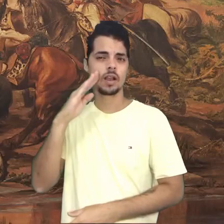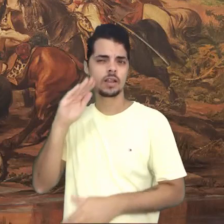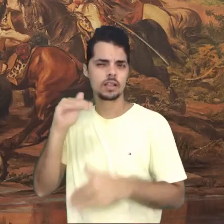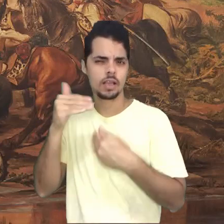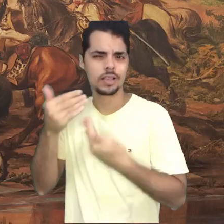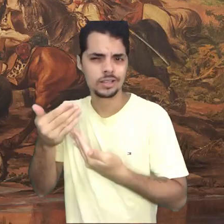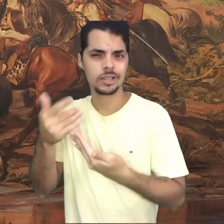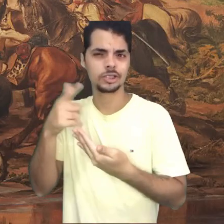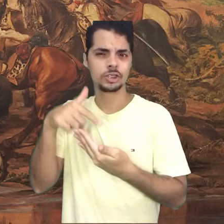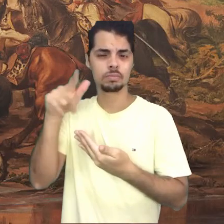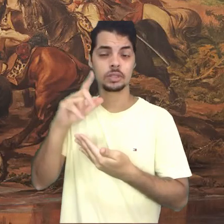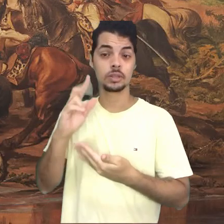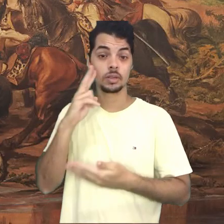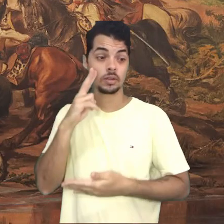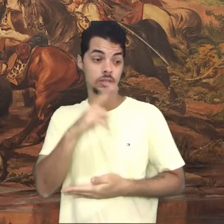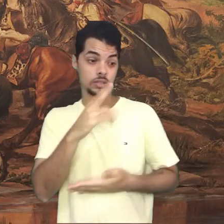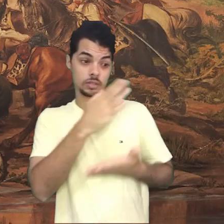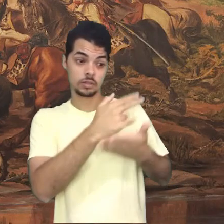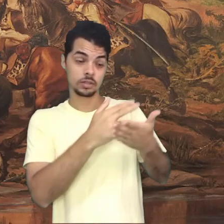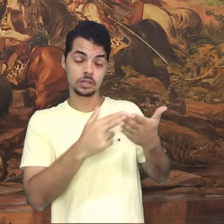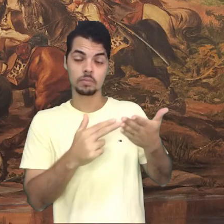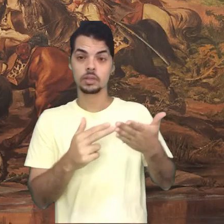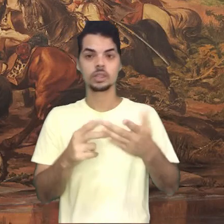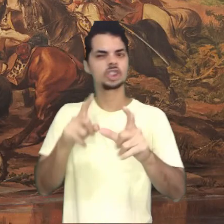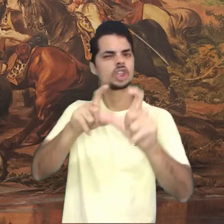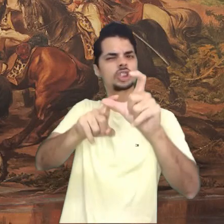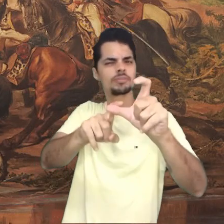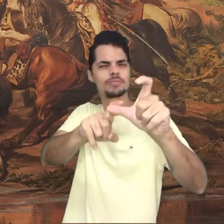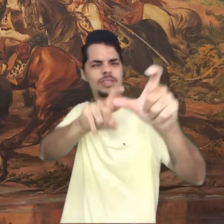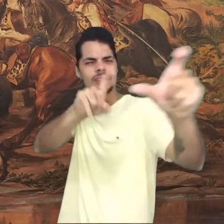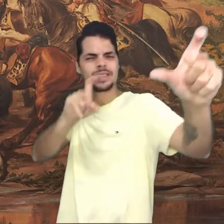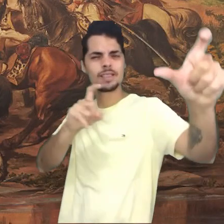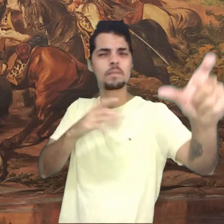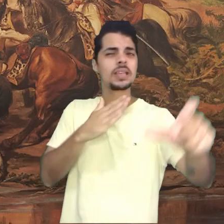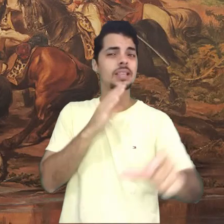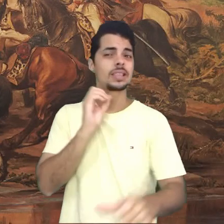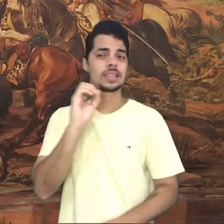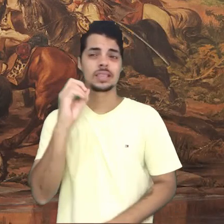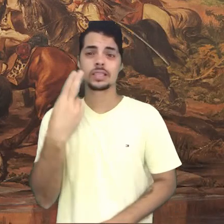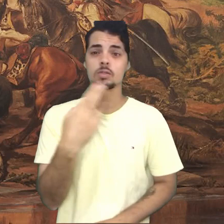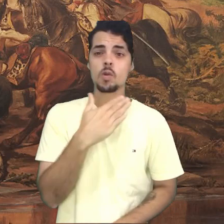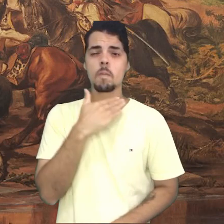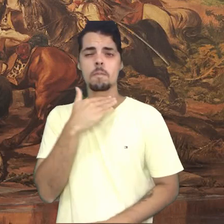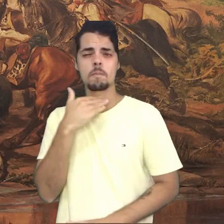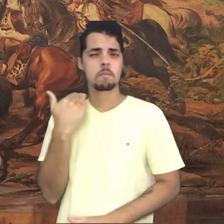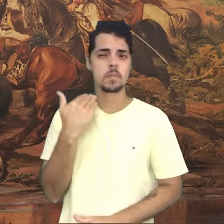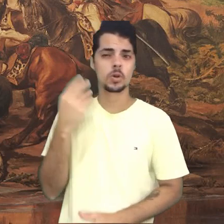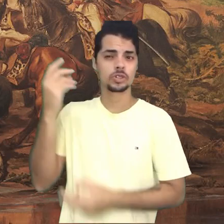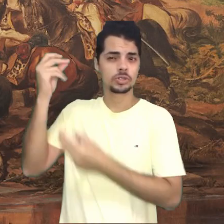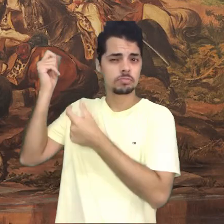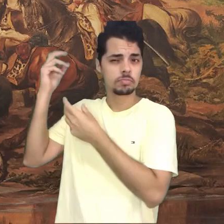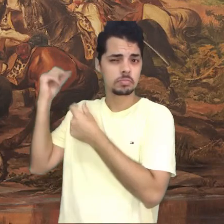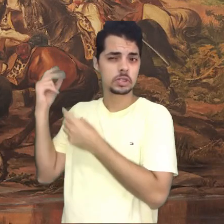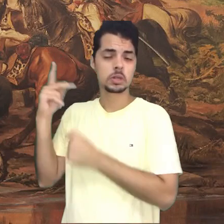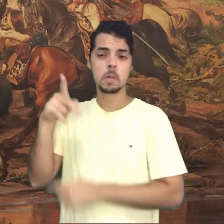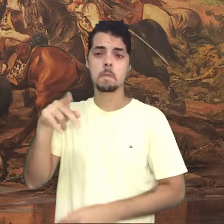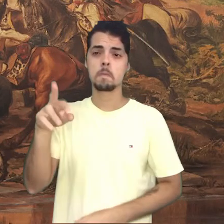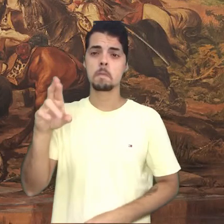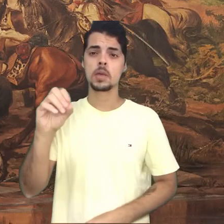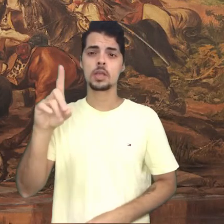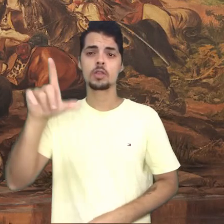a arte da postagem é uma releitura da pintura Independência ou Morte de Pedro Américo, produzida em